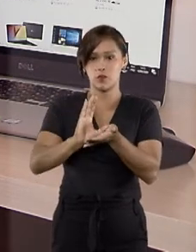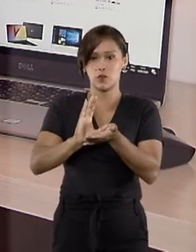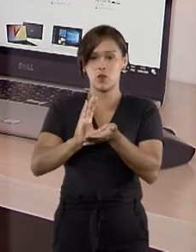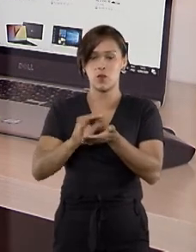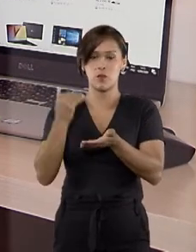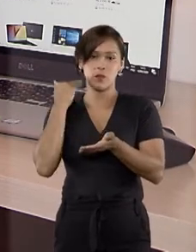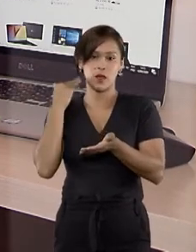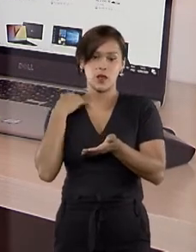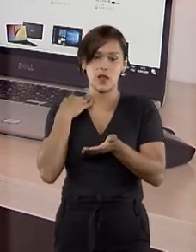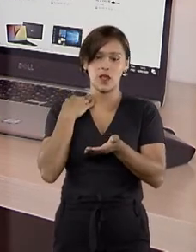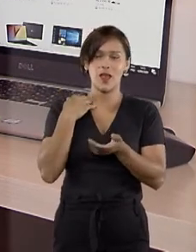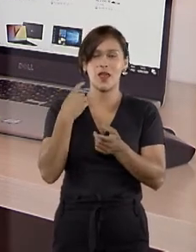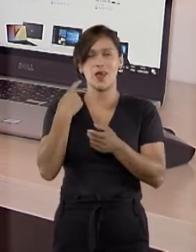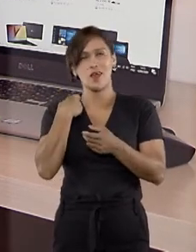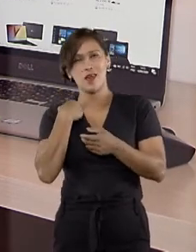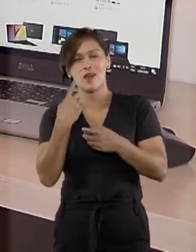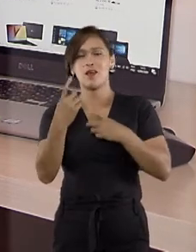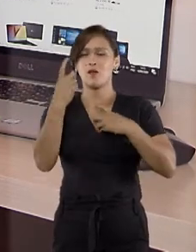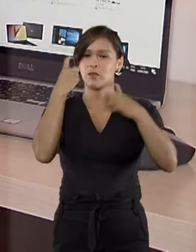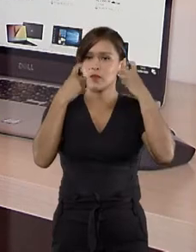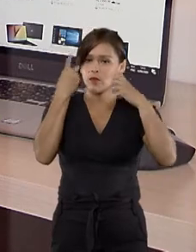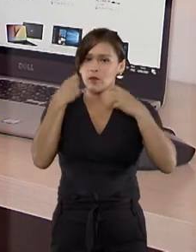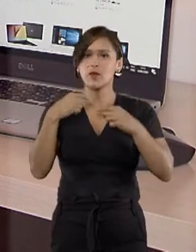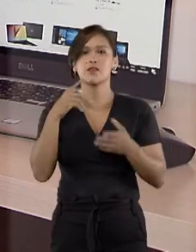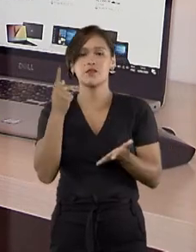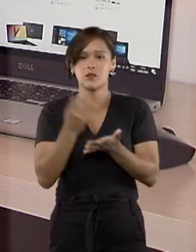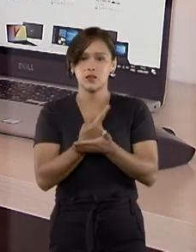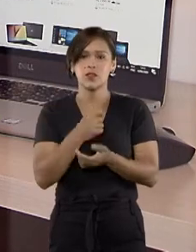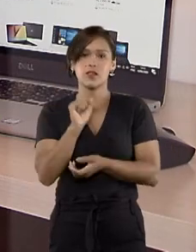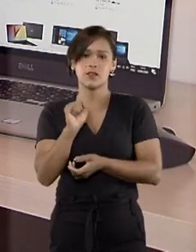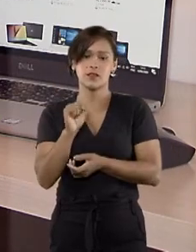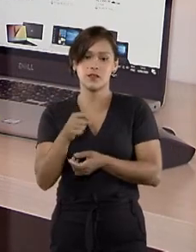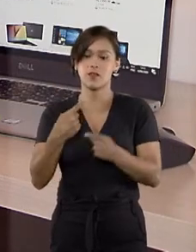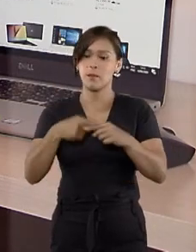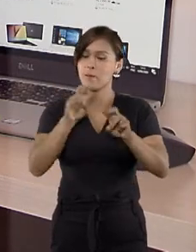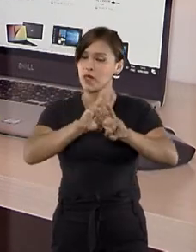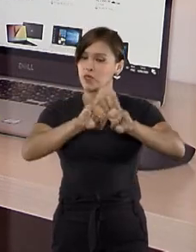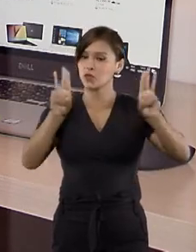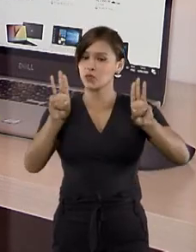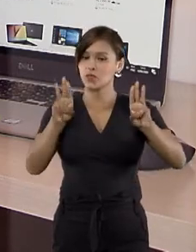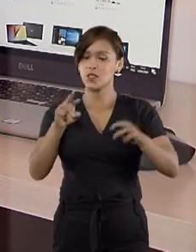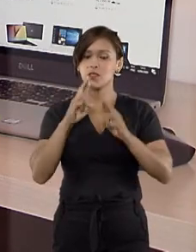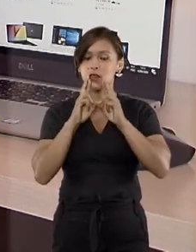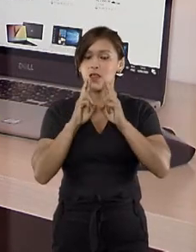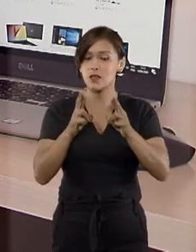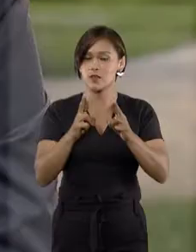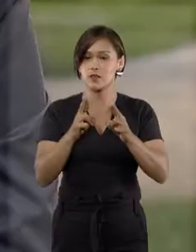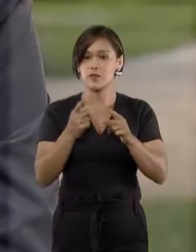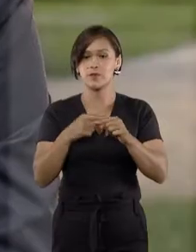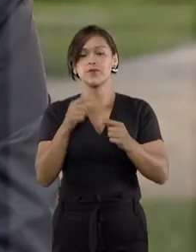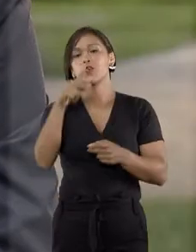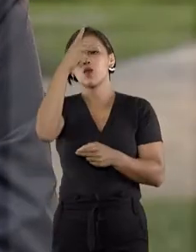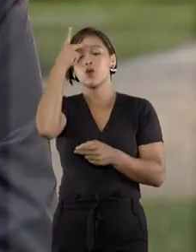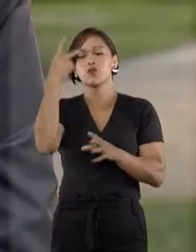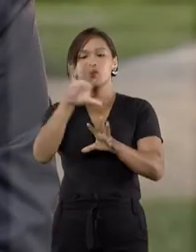Realmente gera um pouco de dor de cabeça, mas pelo menos o site ajuda a solucionar a questão. Os consumidores que mesmo